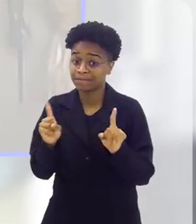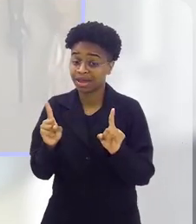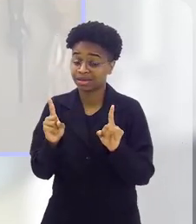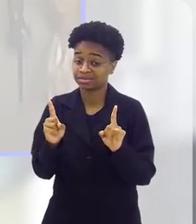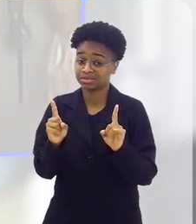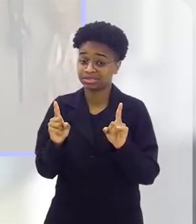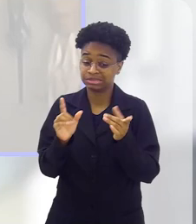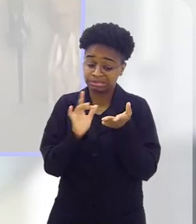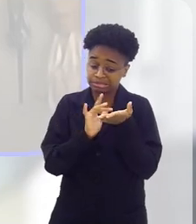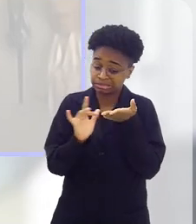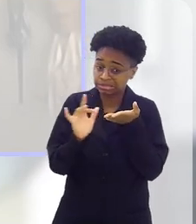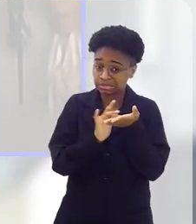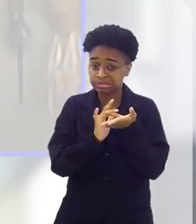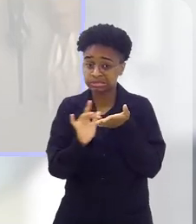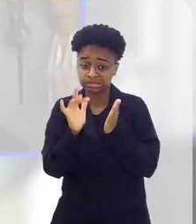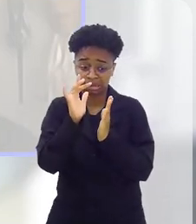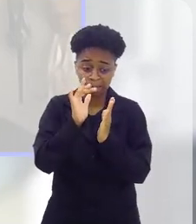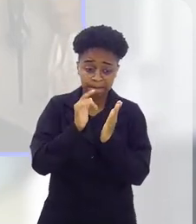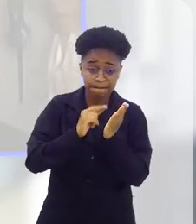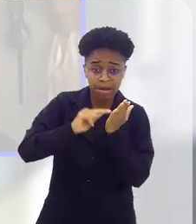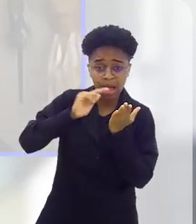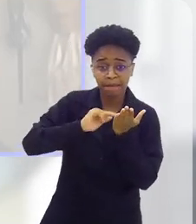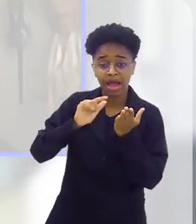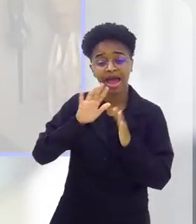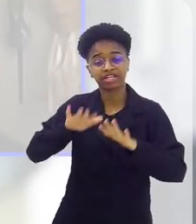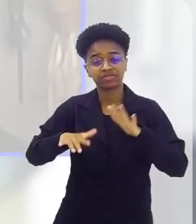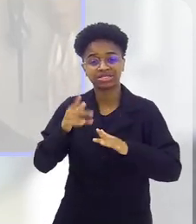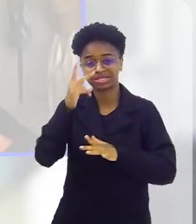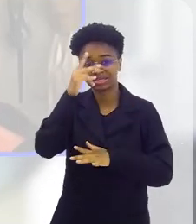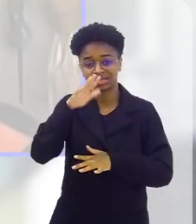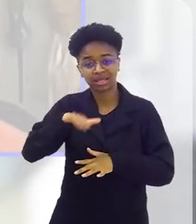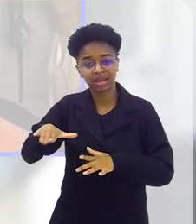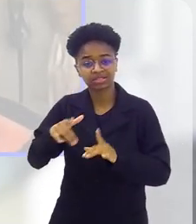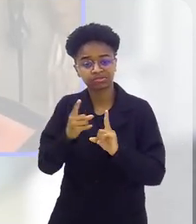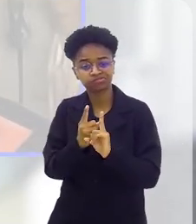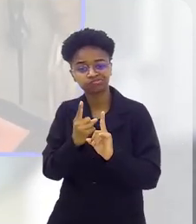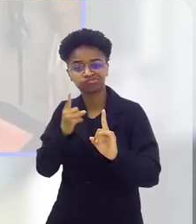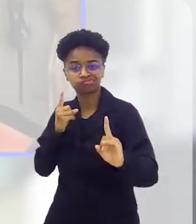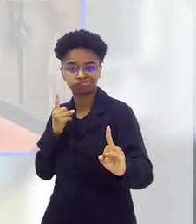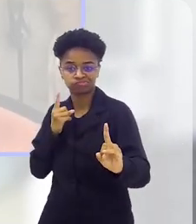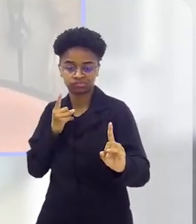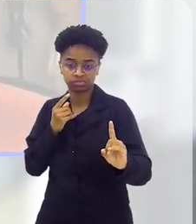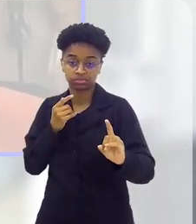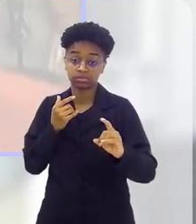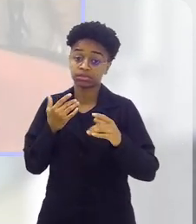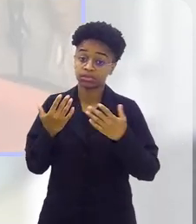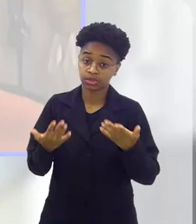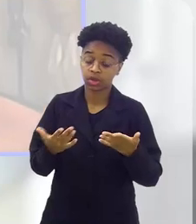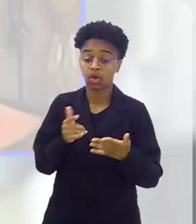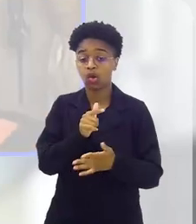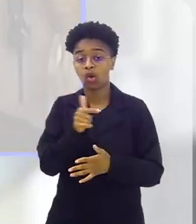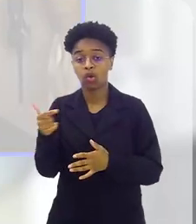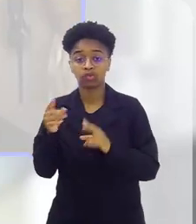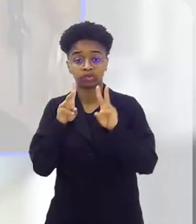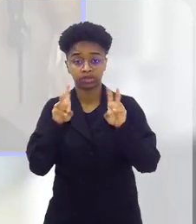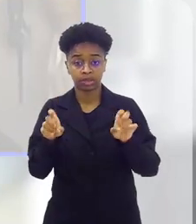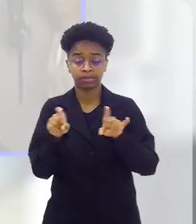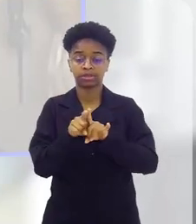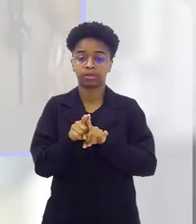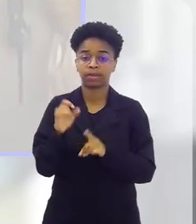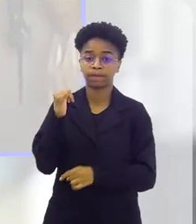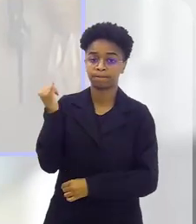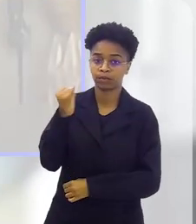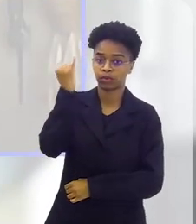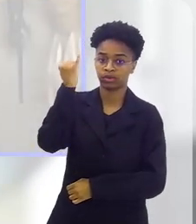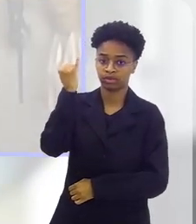faz a criança se afastar do outro muitas vezes, né? E aí, uma outra questão